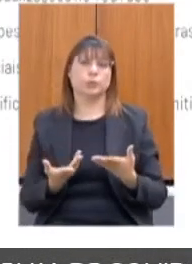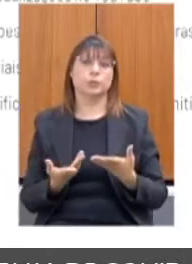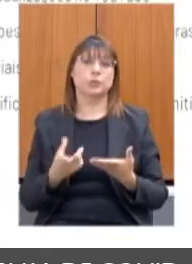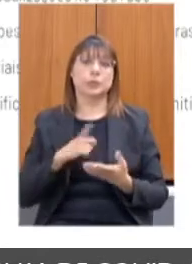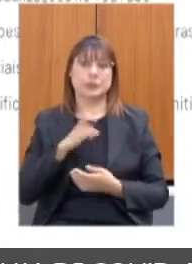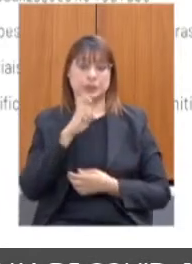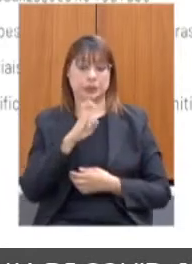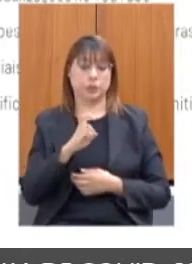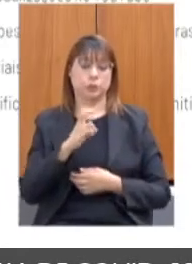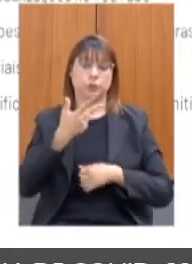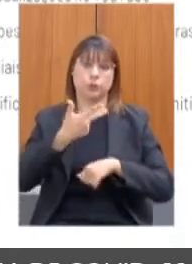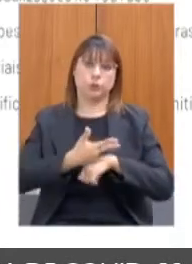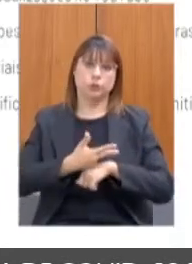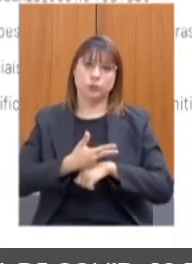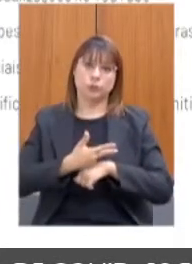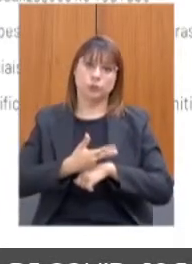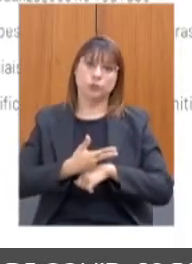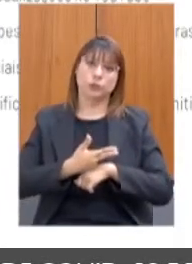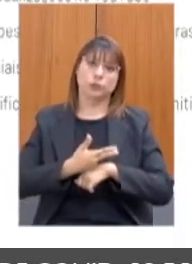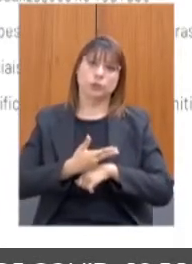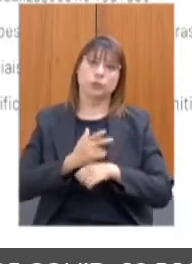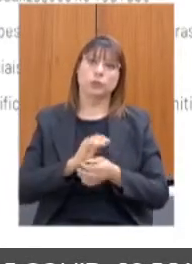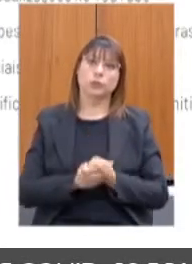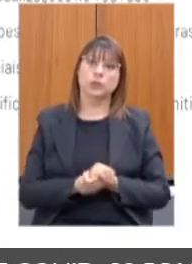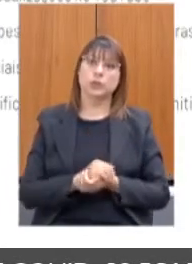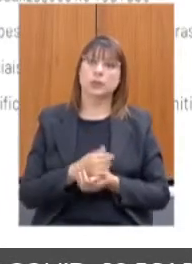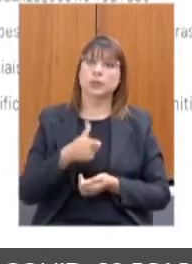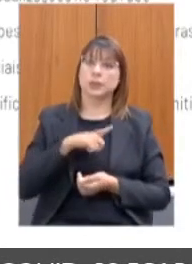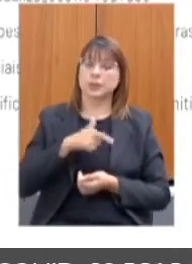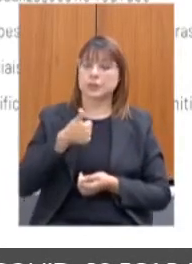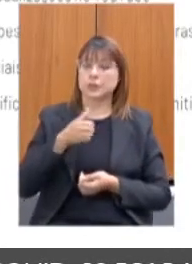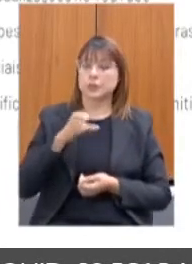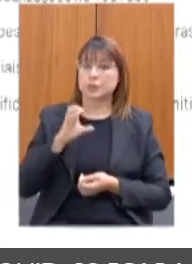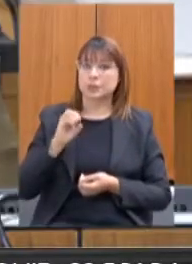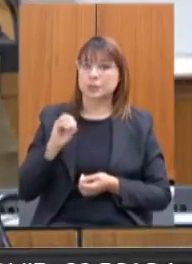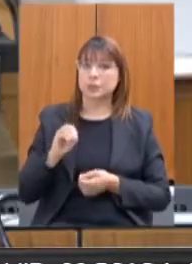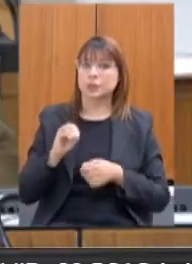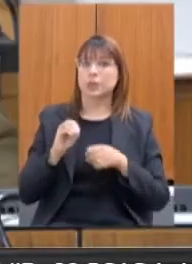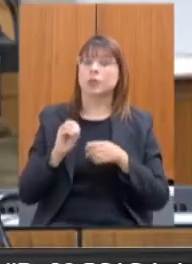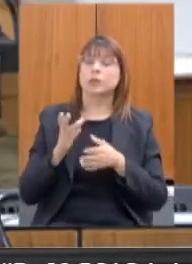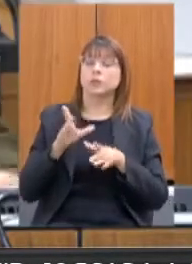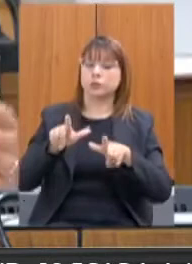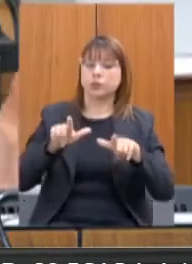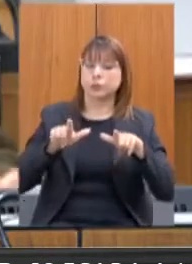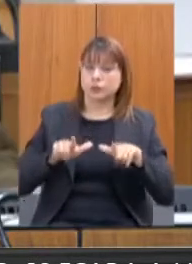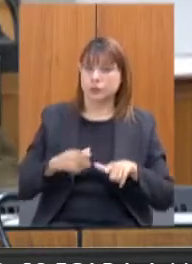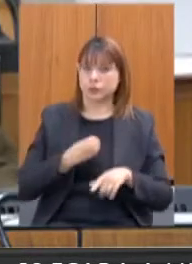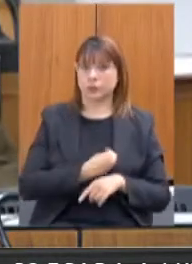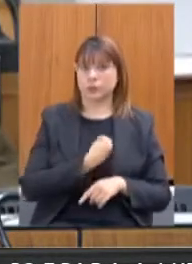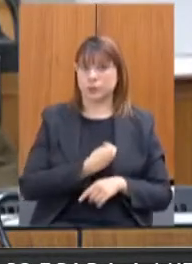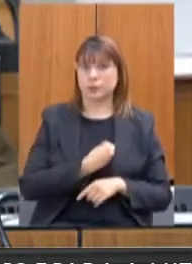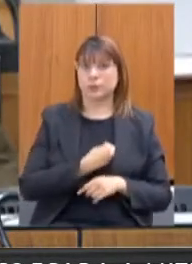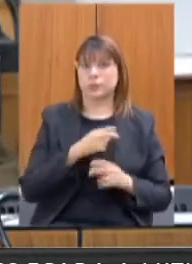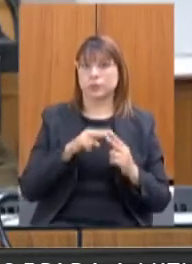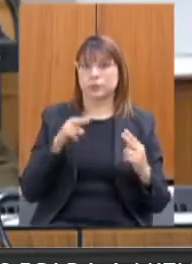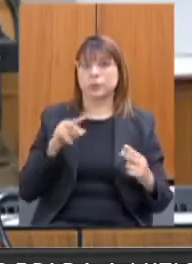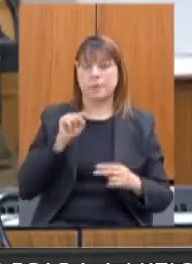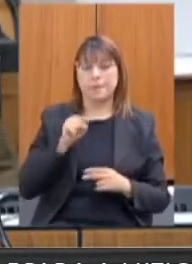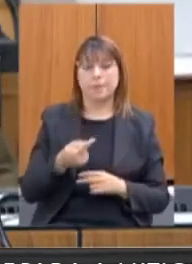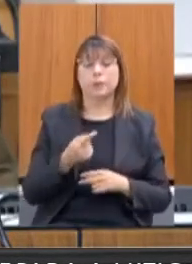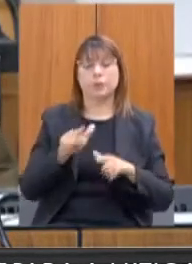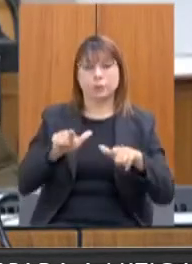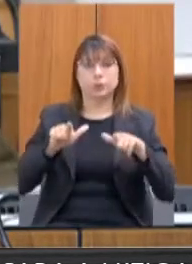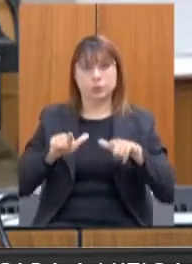cinco vídeos publicados e os alcances, tivemos 100 certificados de participação emitidos. E no Web Esportes, mil certificados de